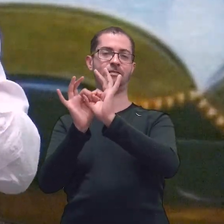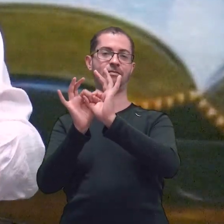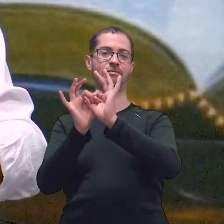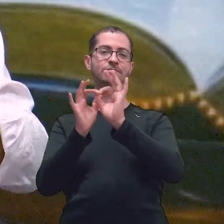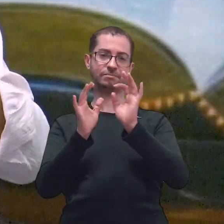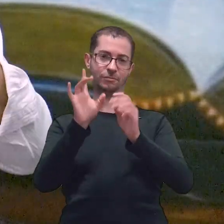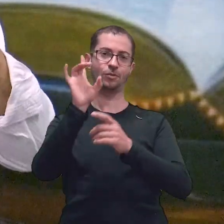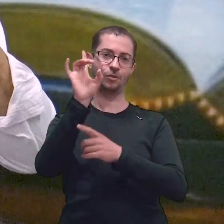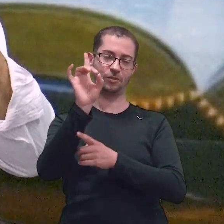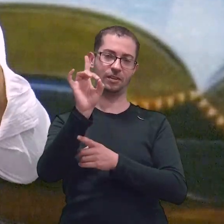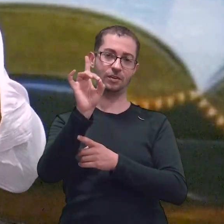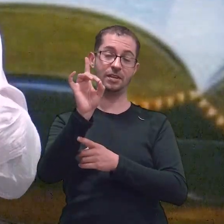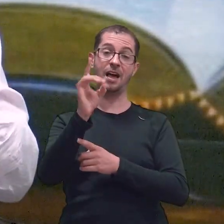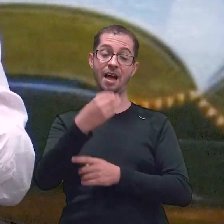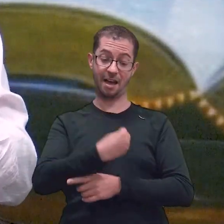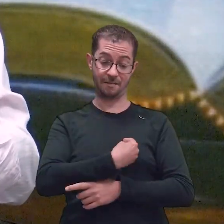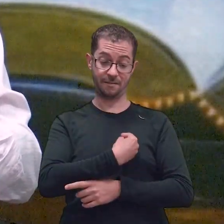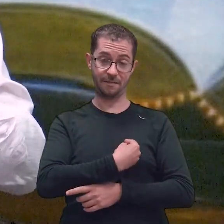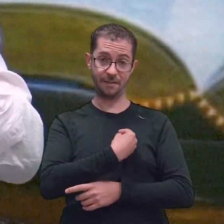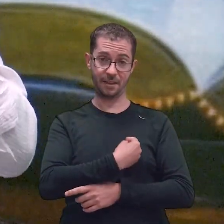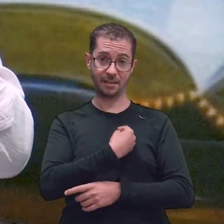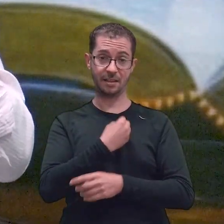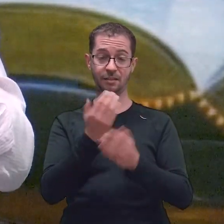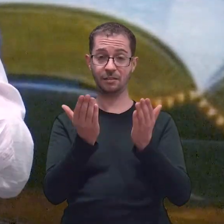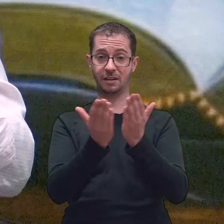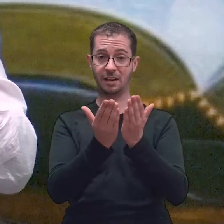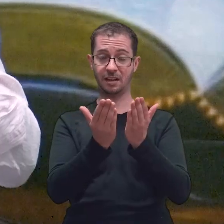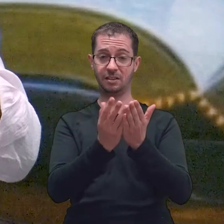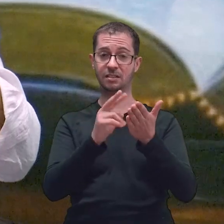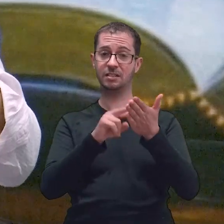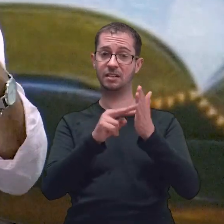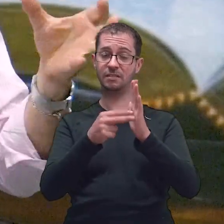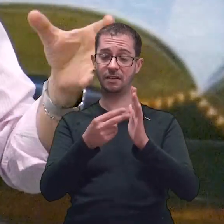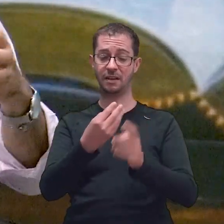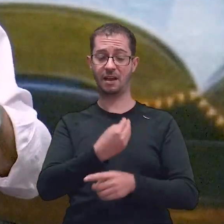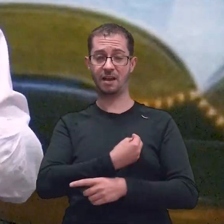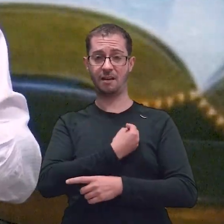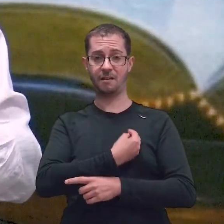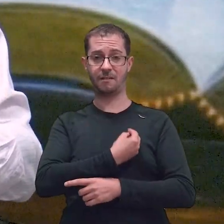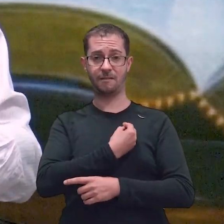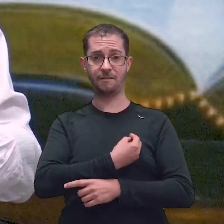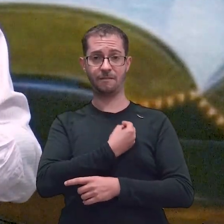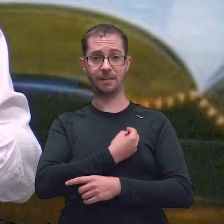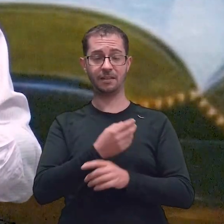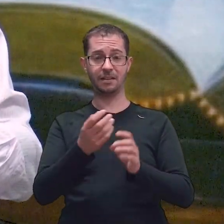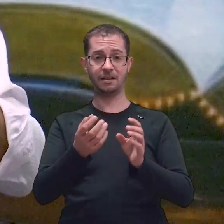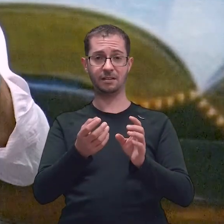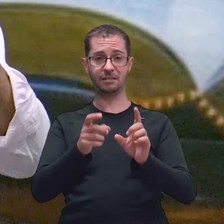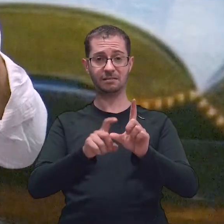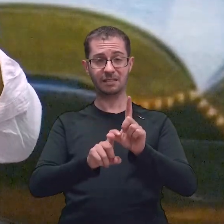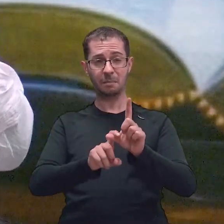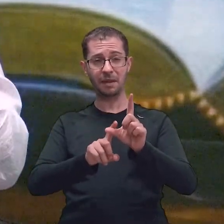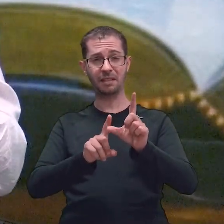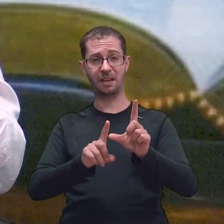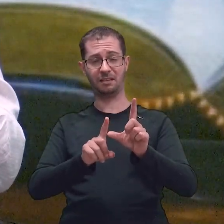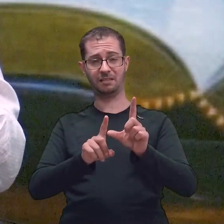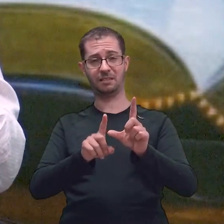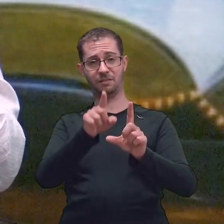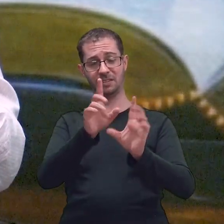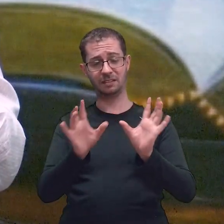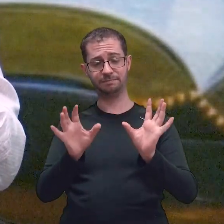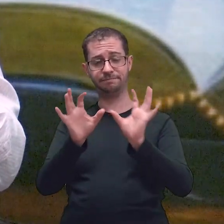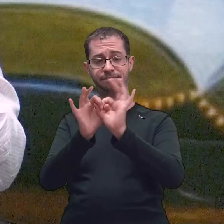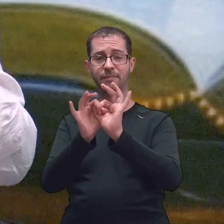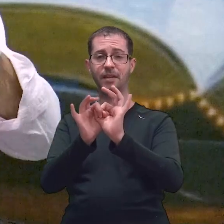vida cristã é vida de dependência. A vida cristã é andar como Jesus andou nesse mundo. Ele, sendo Deus,